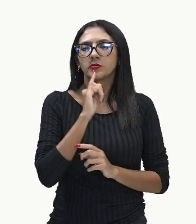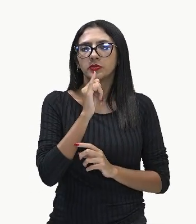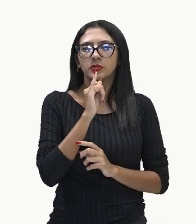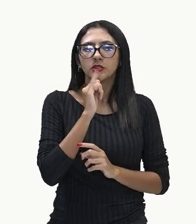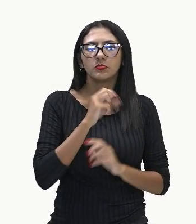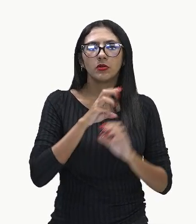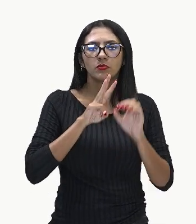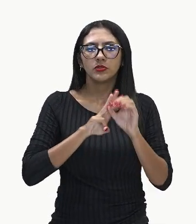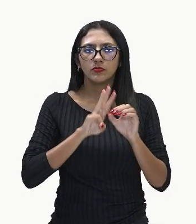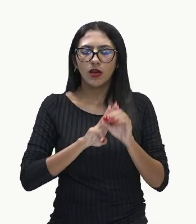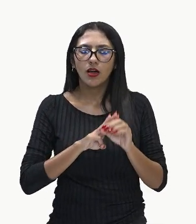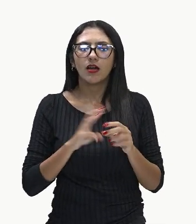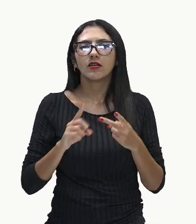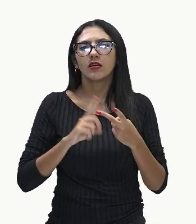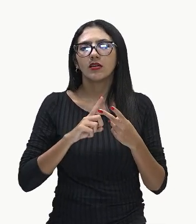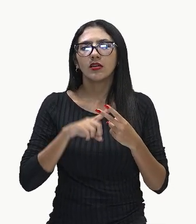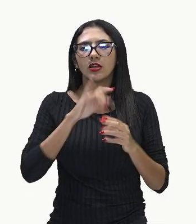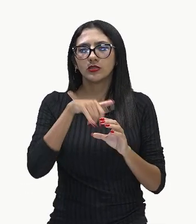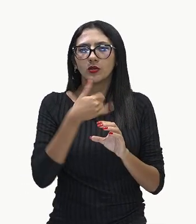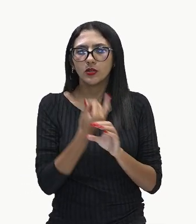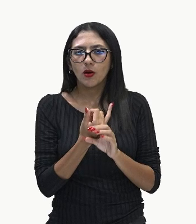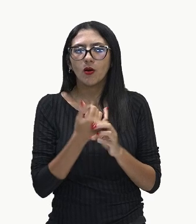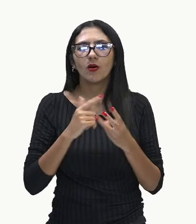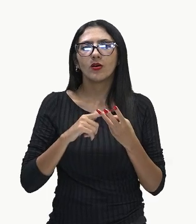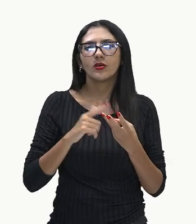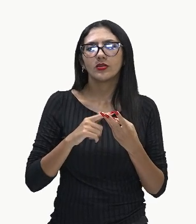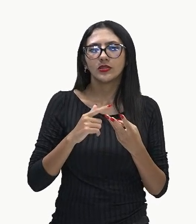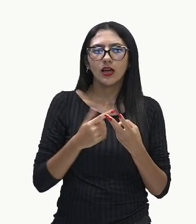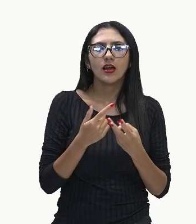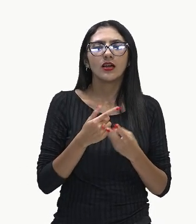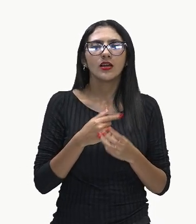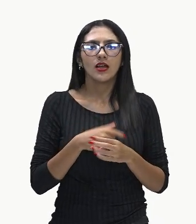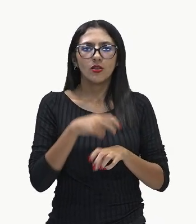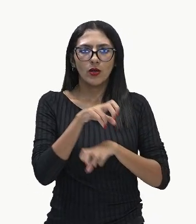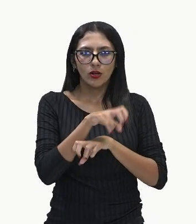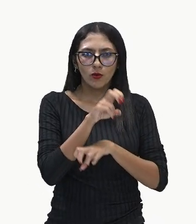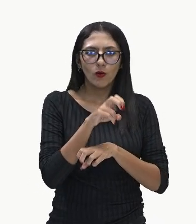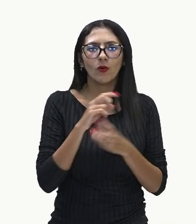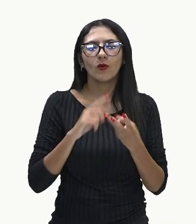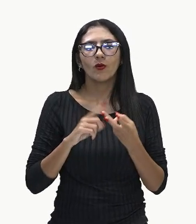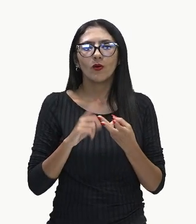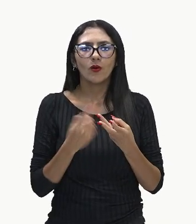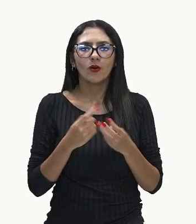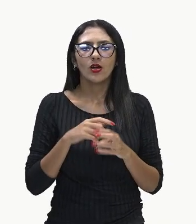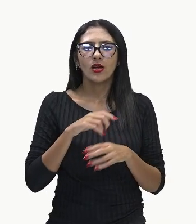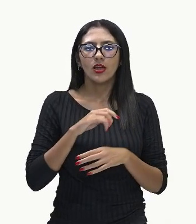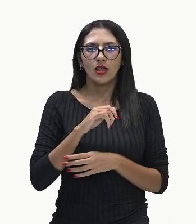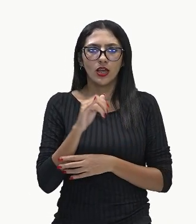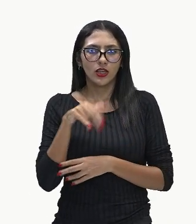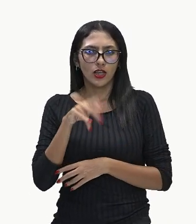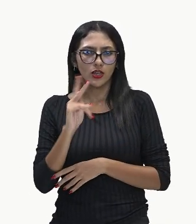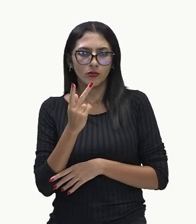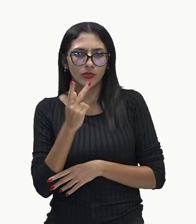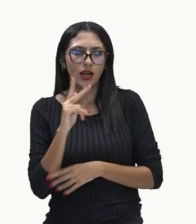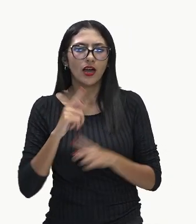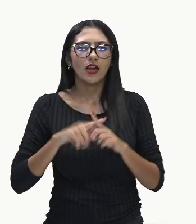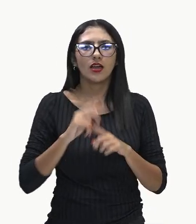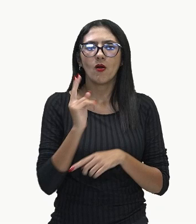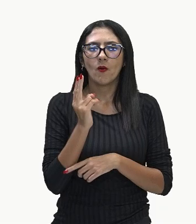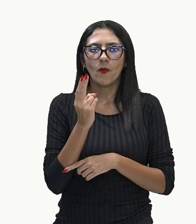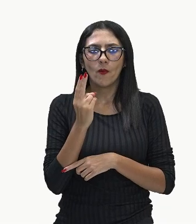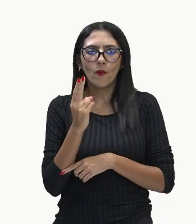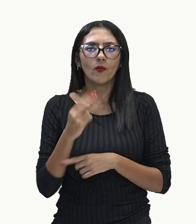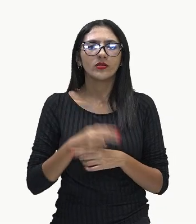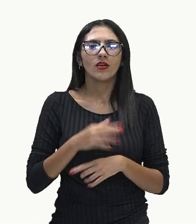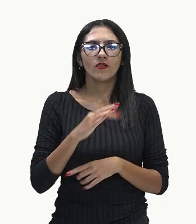Volkswagen, o carro pode ser da Toyota, da Renault, da Hyundai, da Honda, da Ford, da Fiat ou da